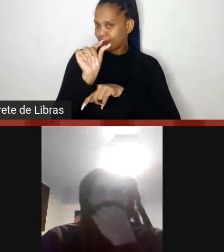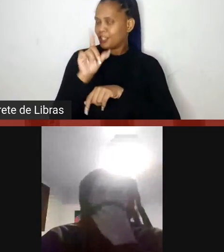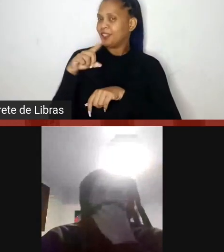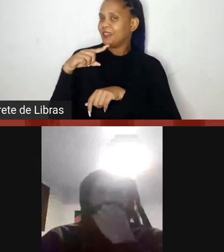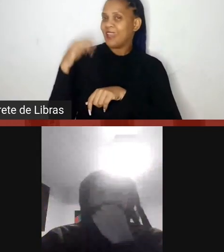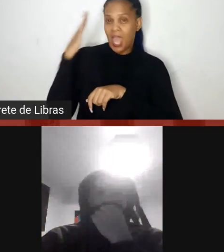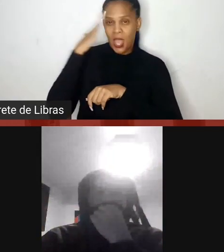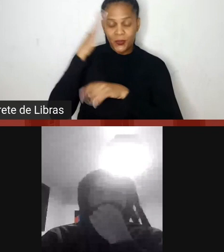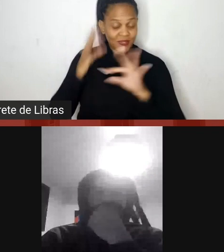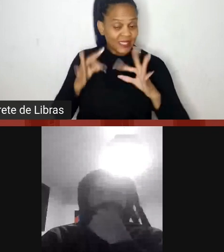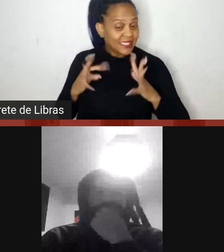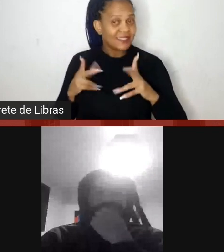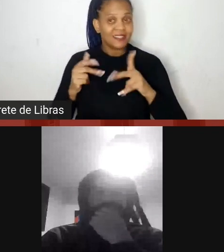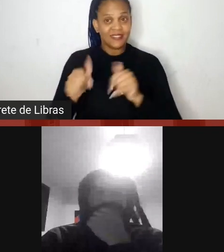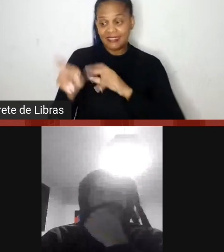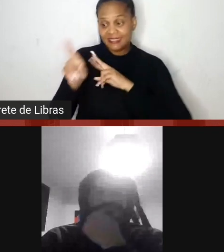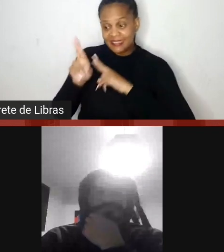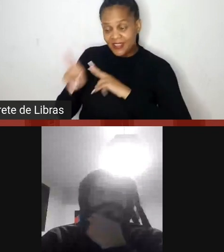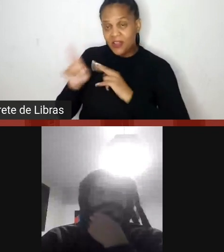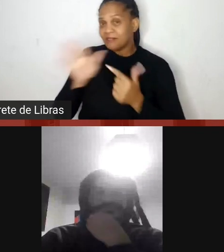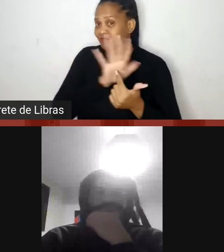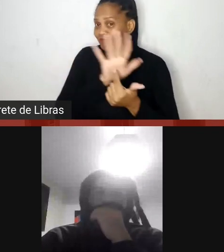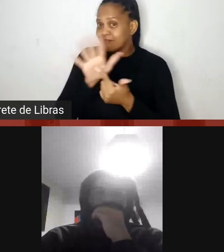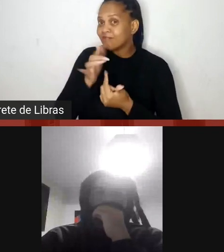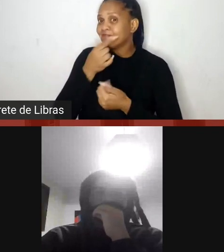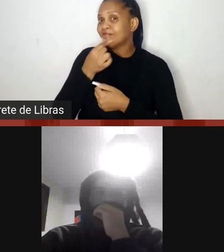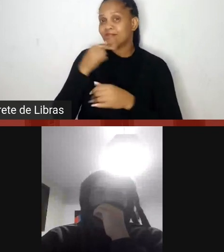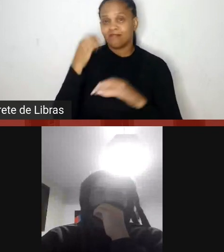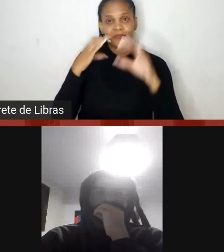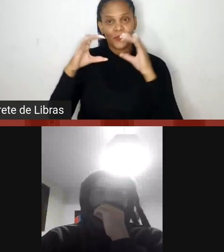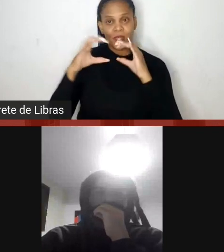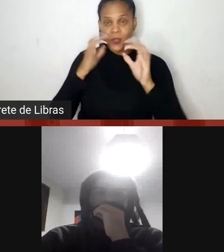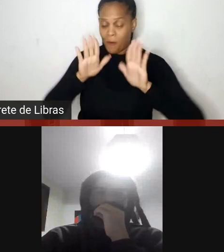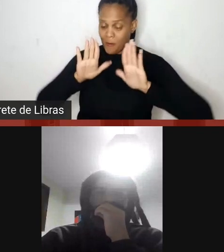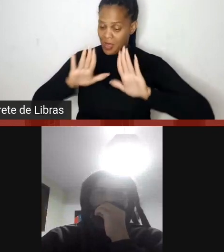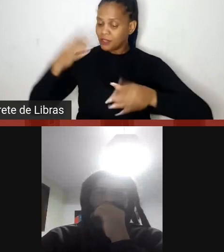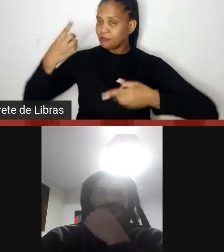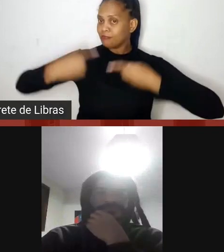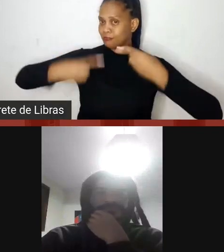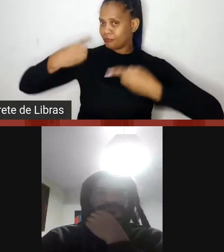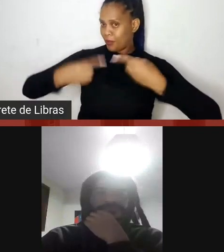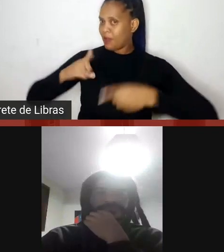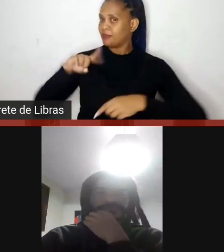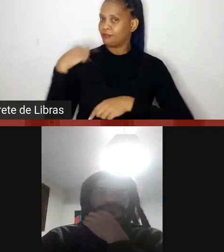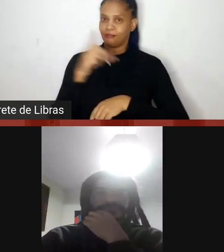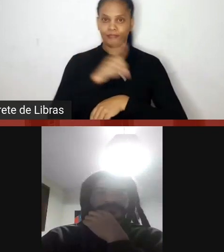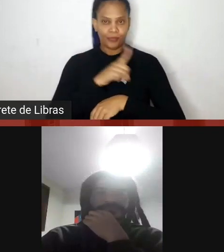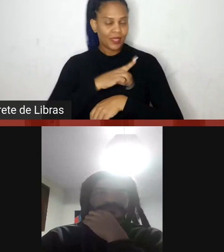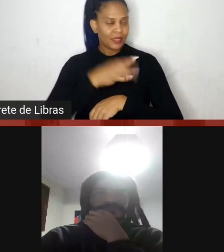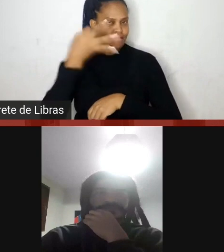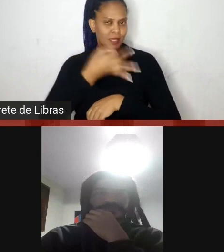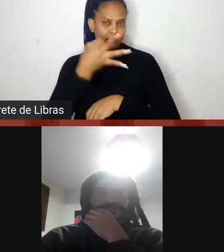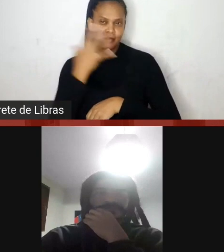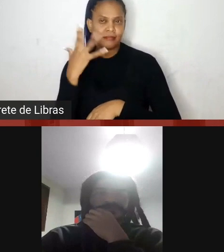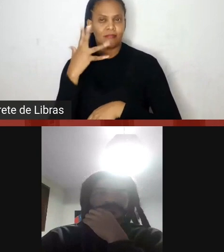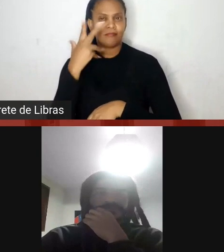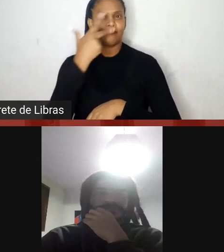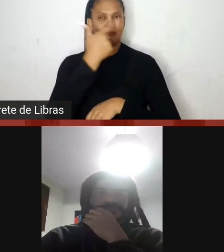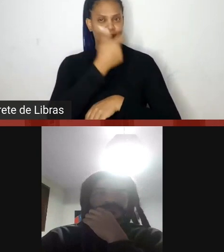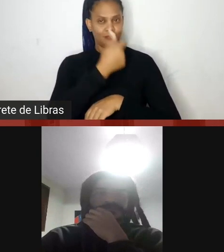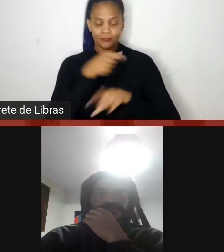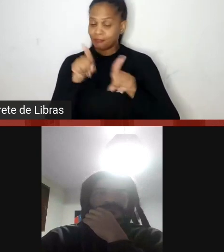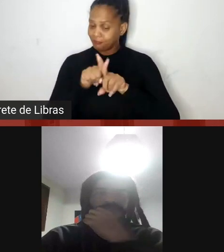estavam ansiosos lá com a apresentação do Xandó, mas esse debate a gente tem certeza que vai ser tão bonito e tão